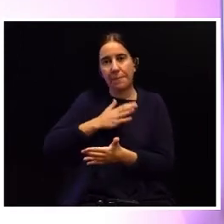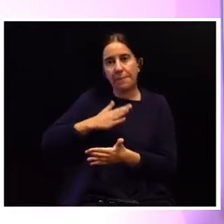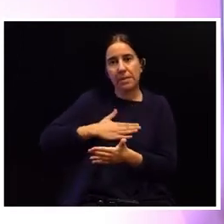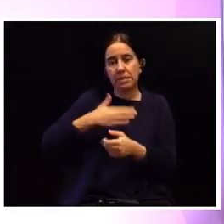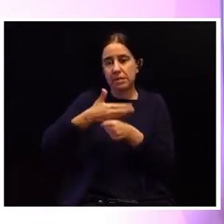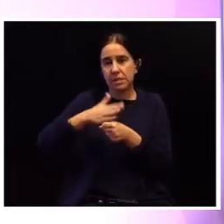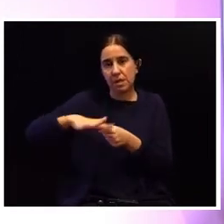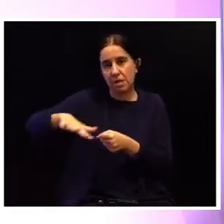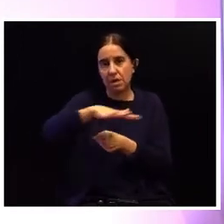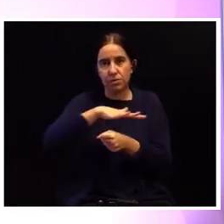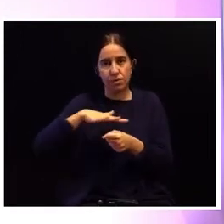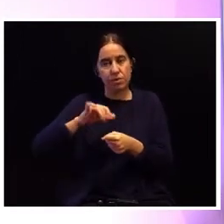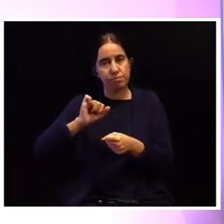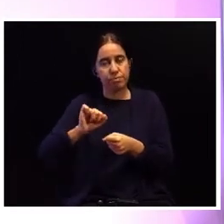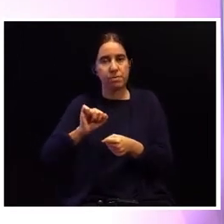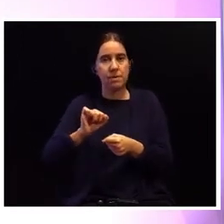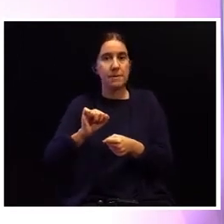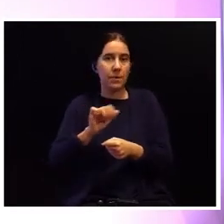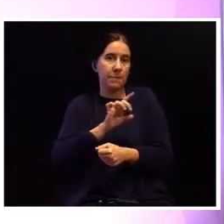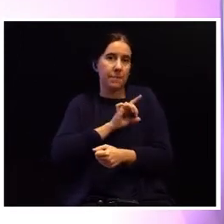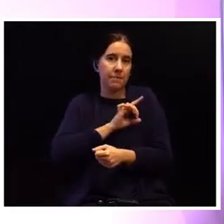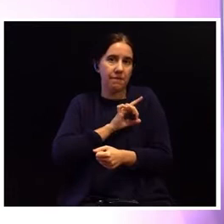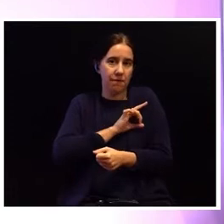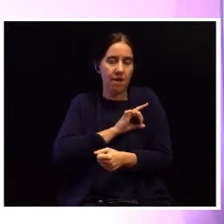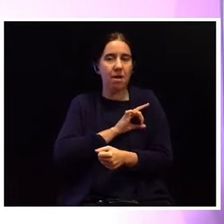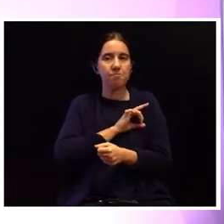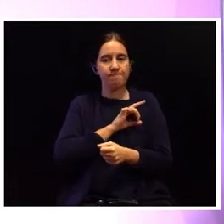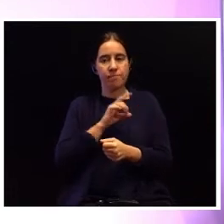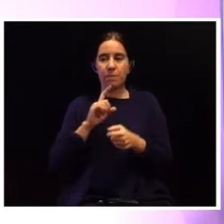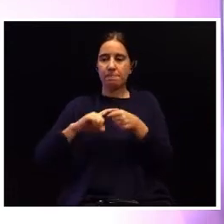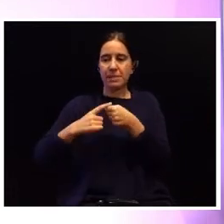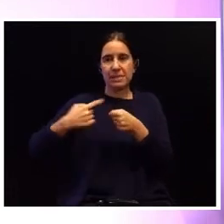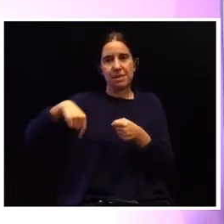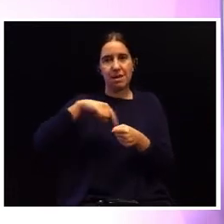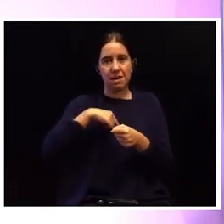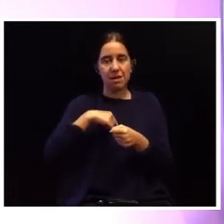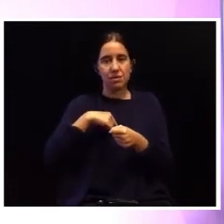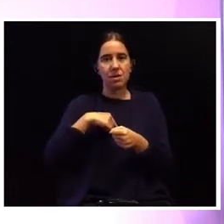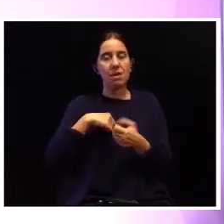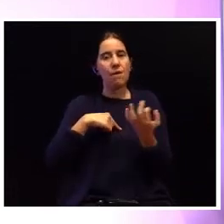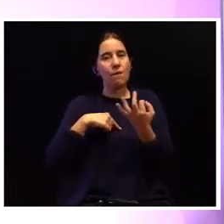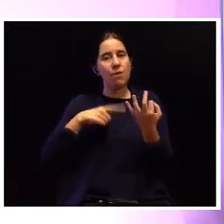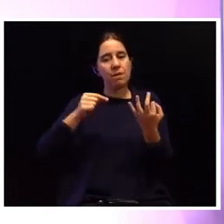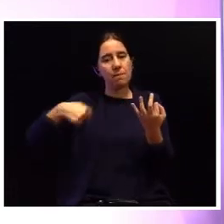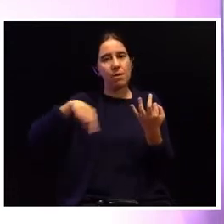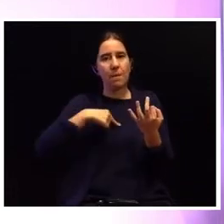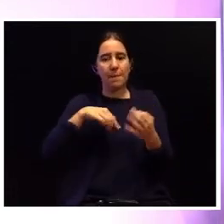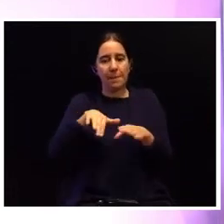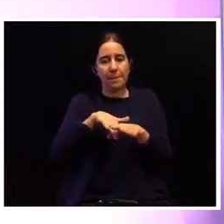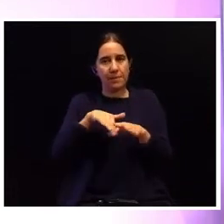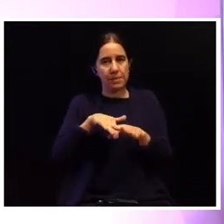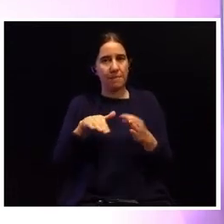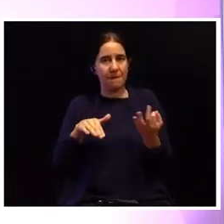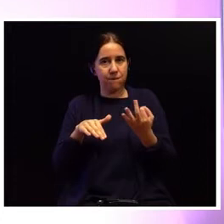setor privado, que são nossas parceiras. Tivemos também a participação